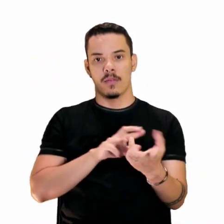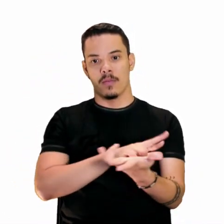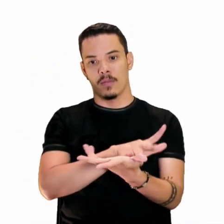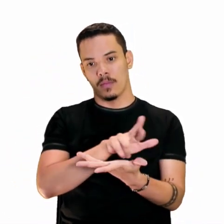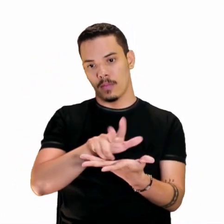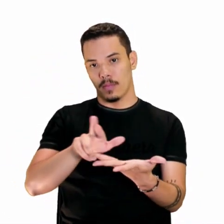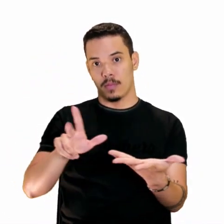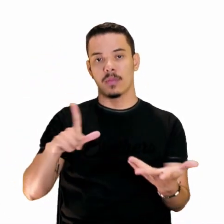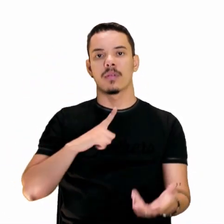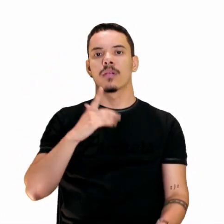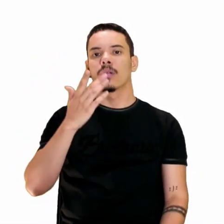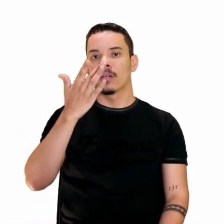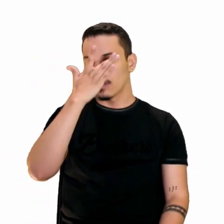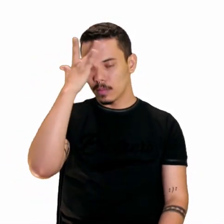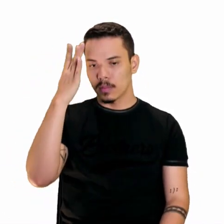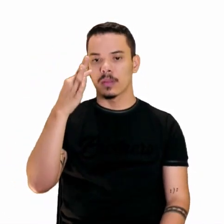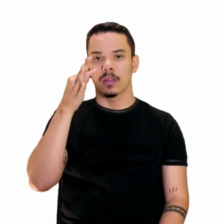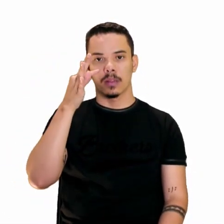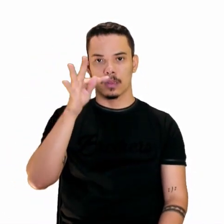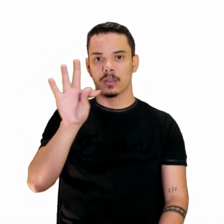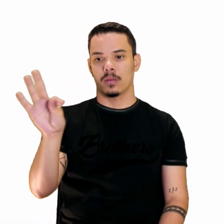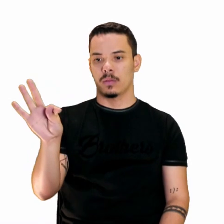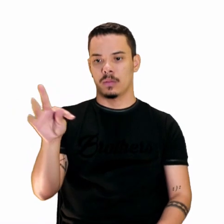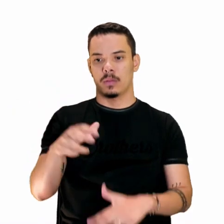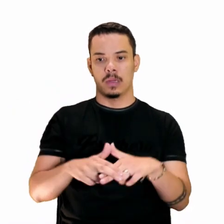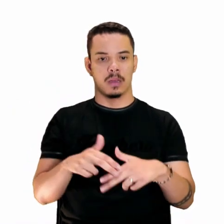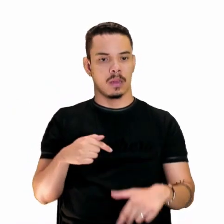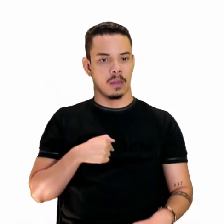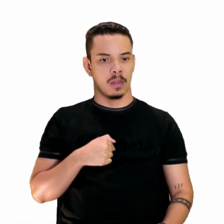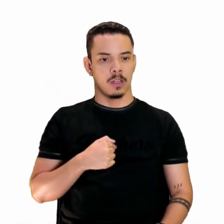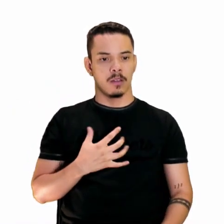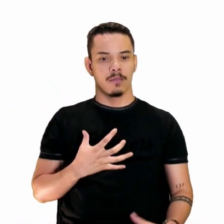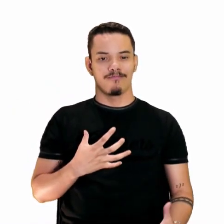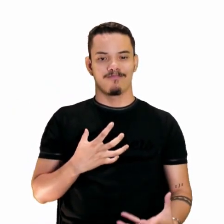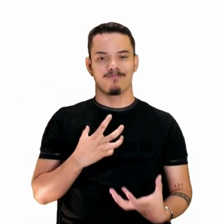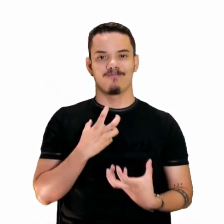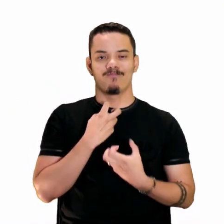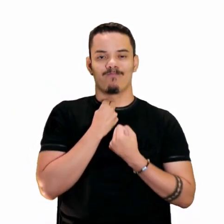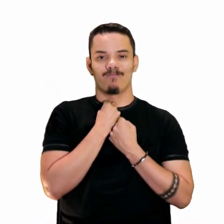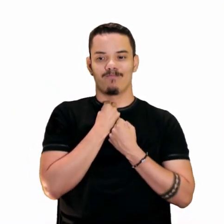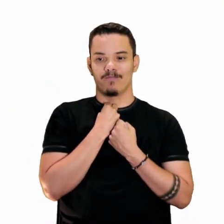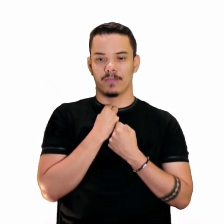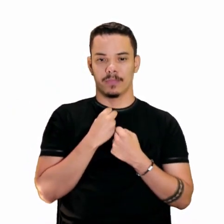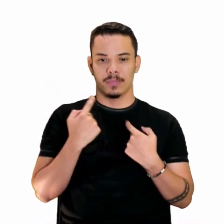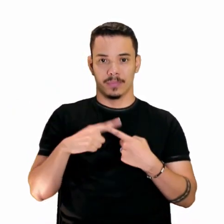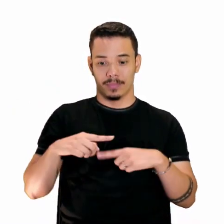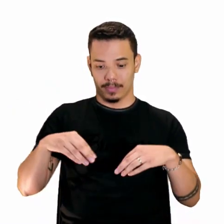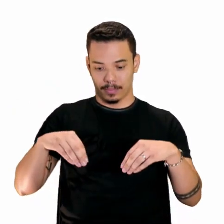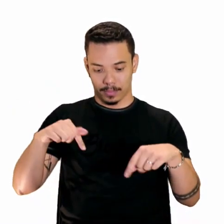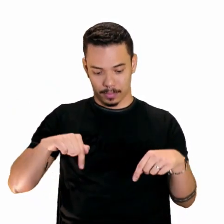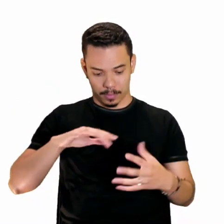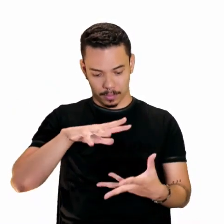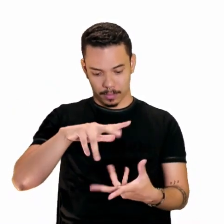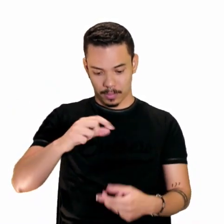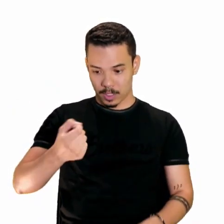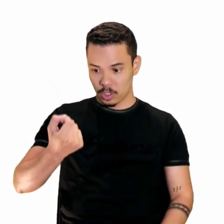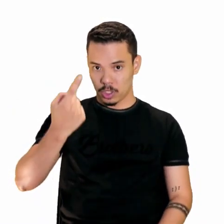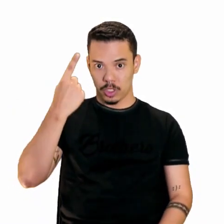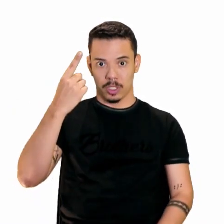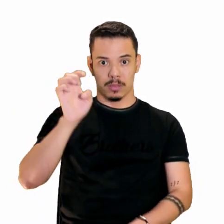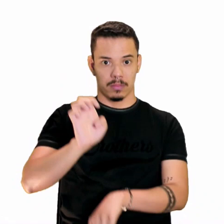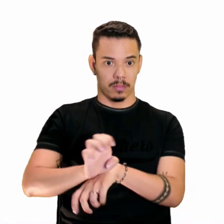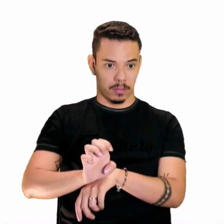têm por testemunha a geoconda. Eu morro sufocada em terra estrangeira. Nossas flores são mais